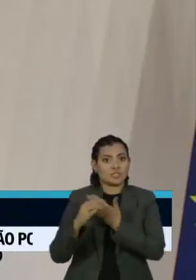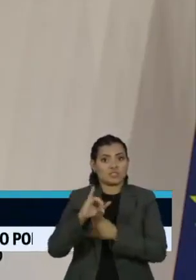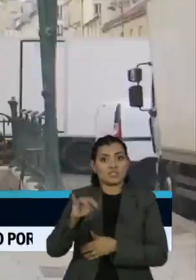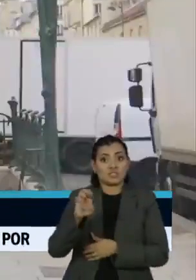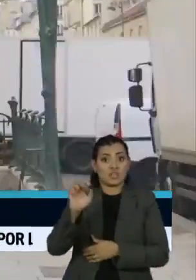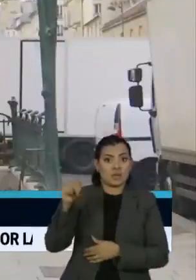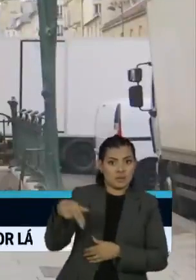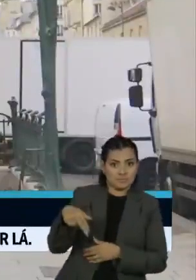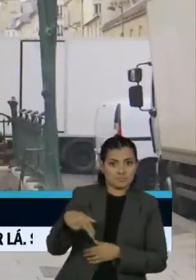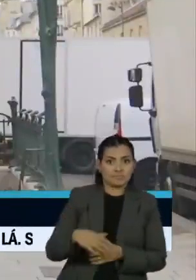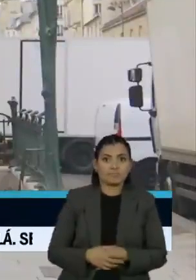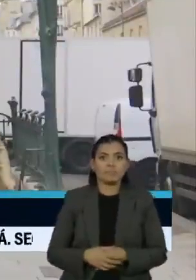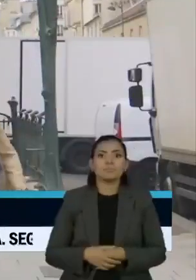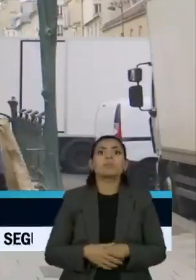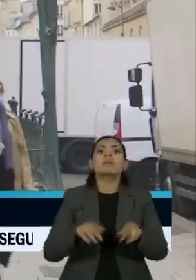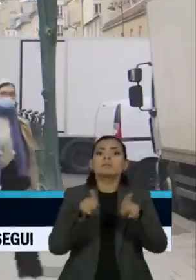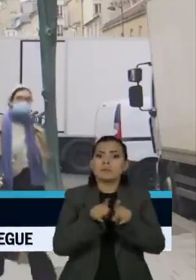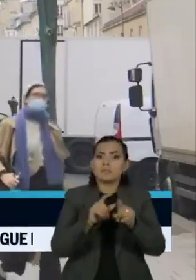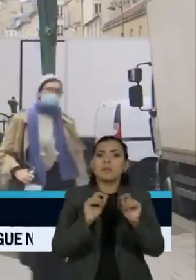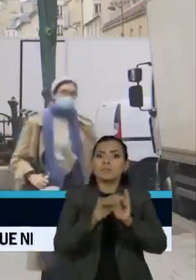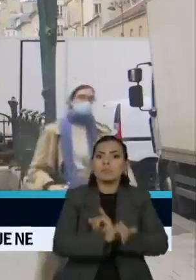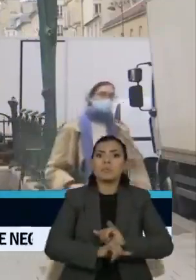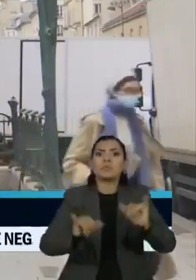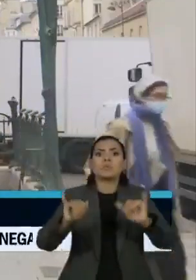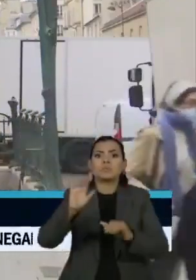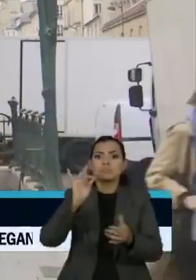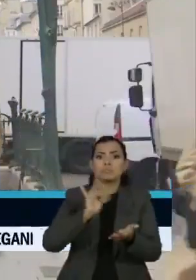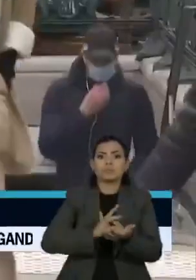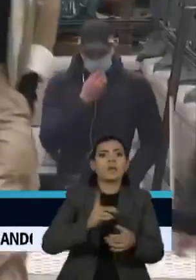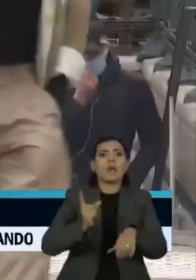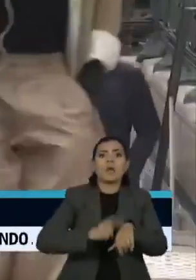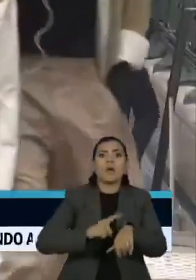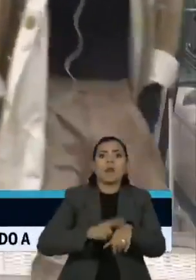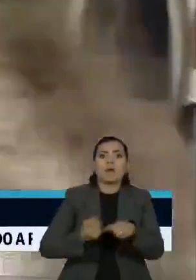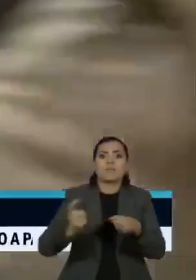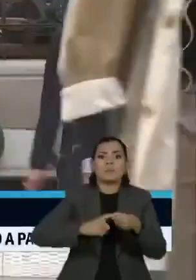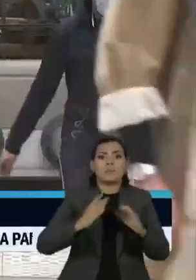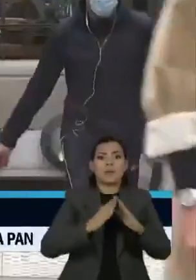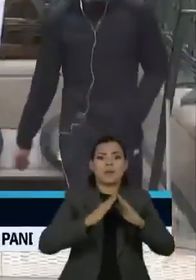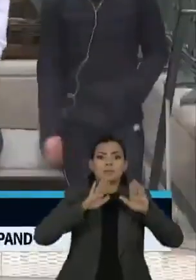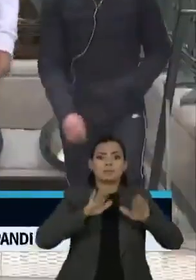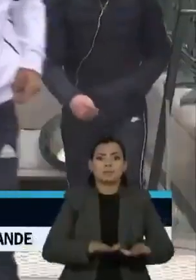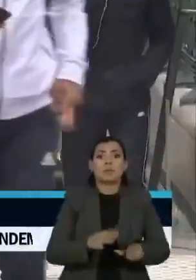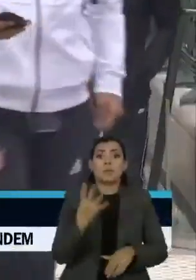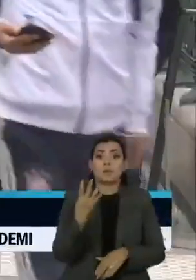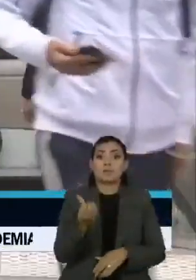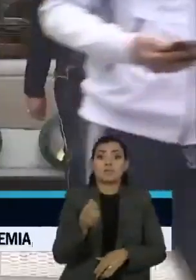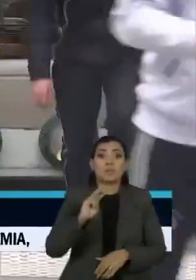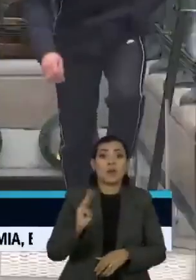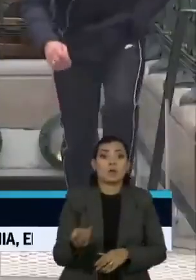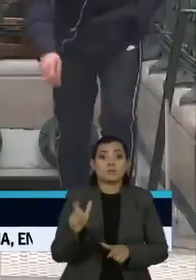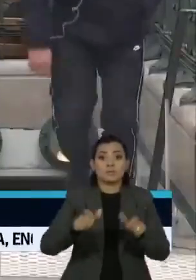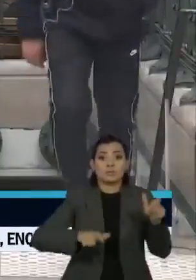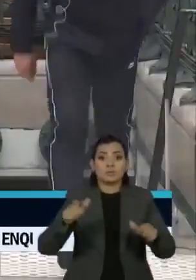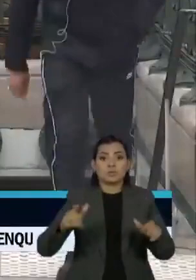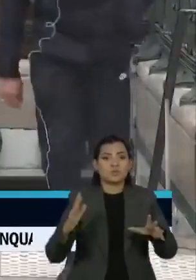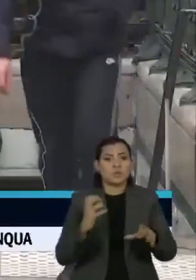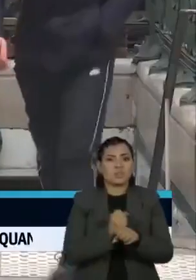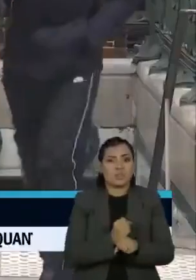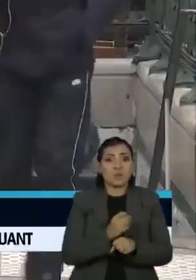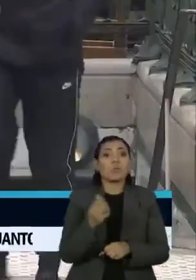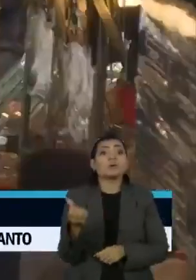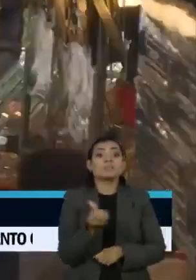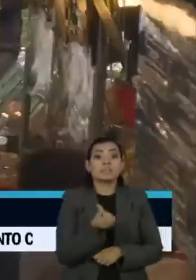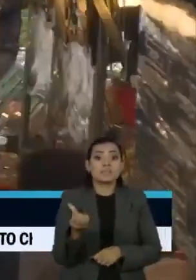Castex, ao anunciar a extensão do top de recolher no país. 46 milhões de pessoas, o equivalente a dois